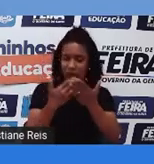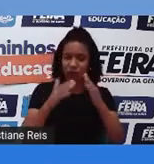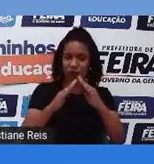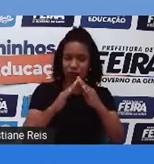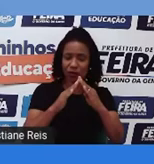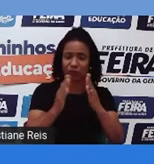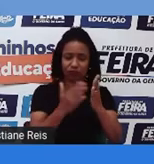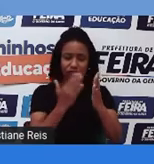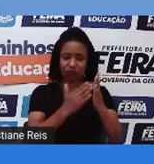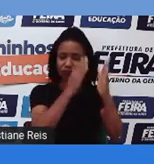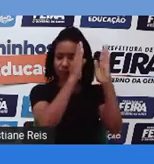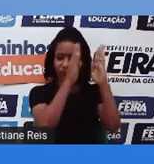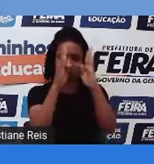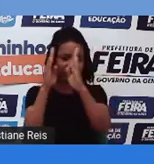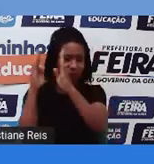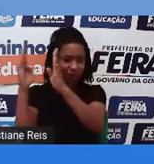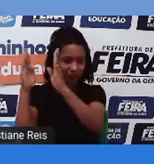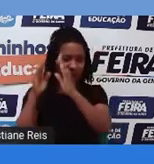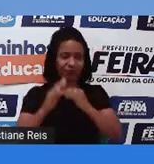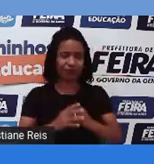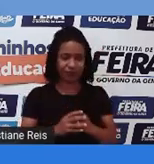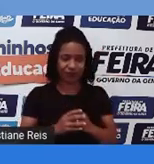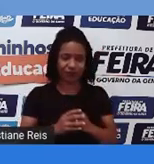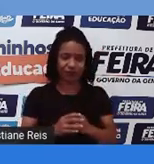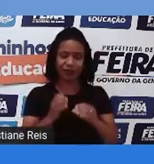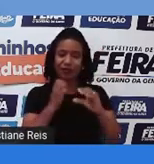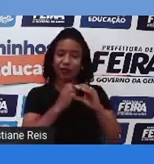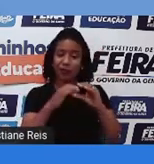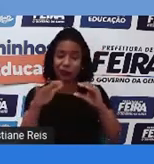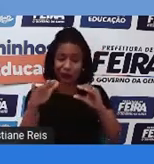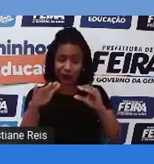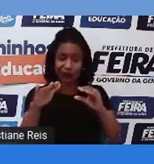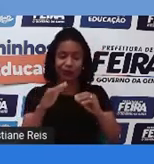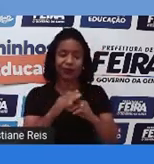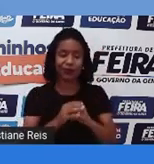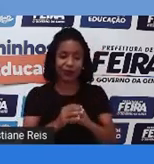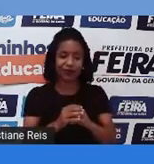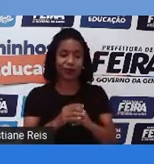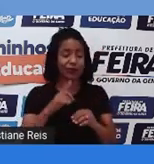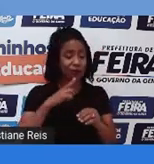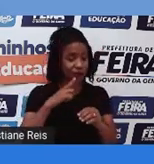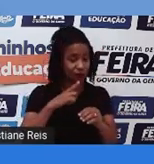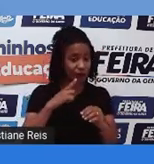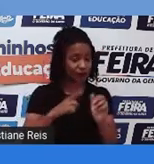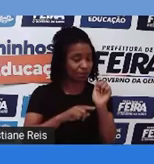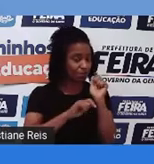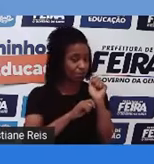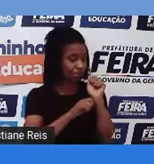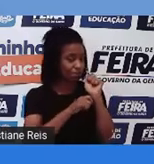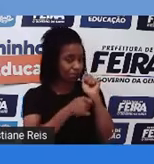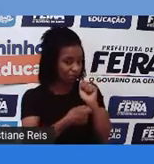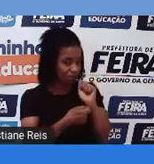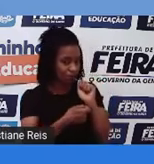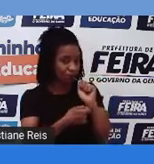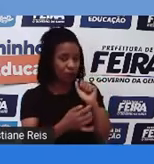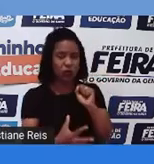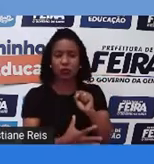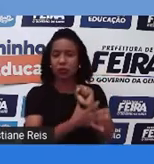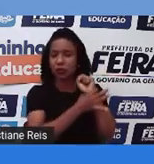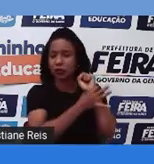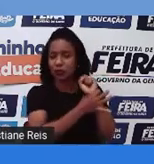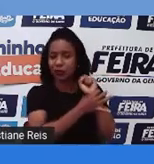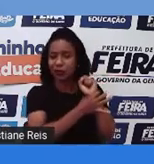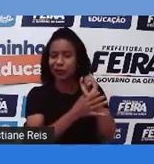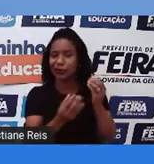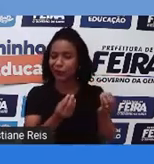O que você deve fazer para tornar a sua conta segura, né? Para que ninguém possa acessar